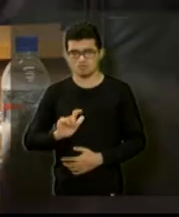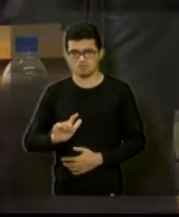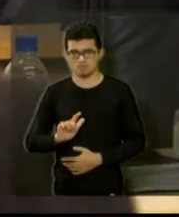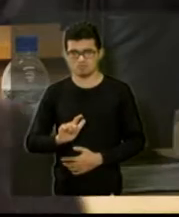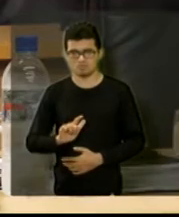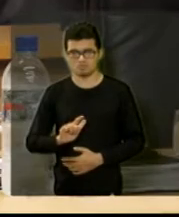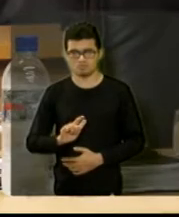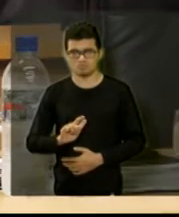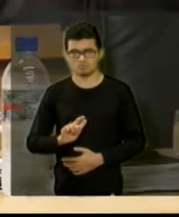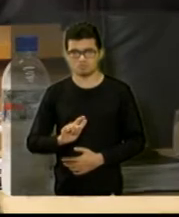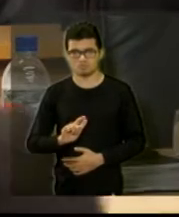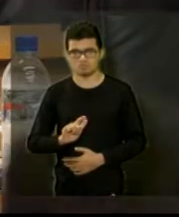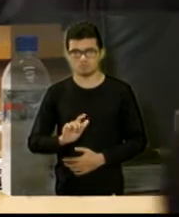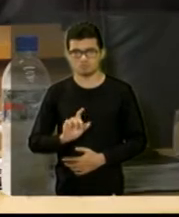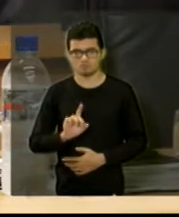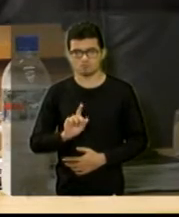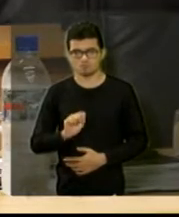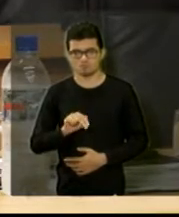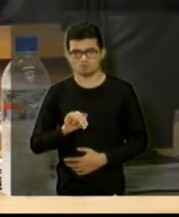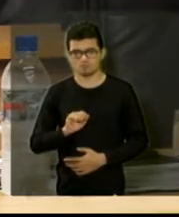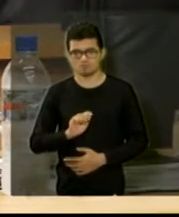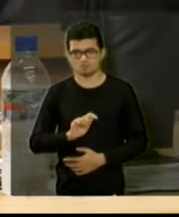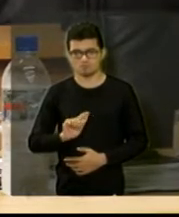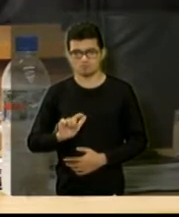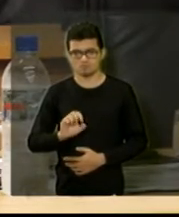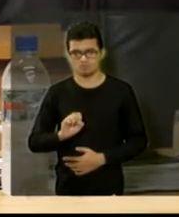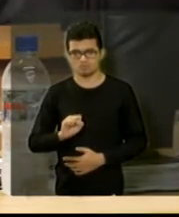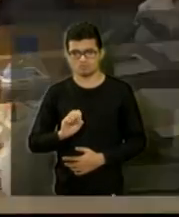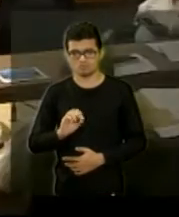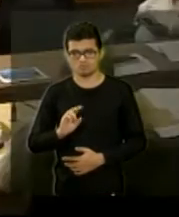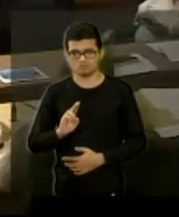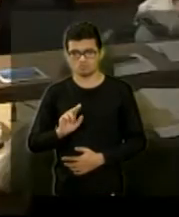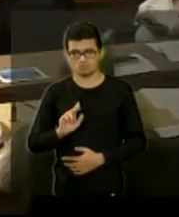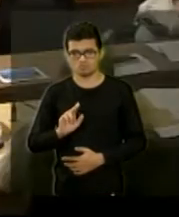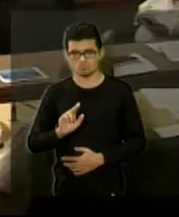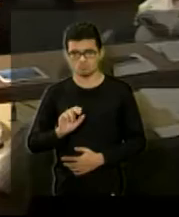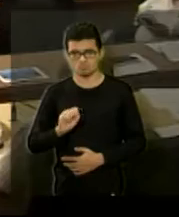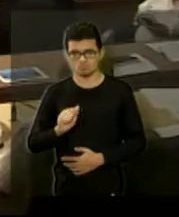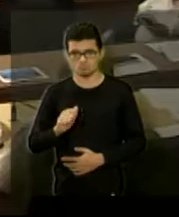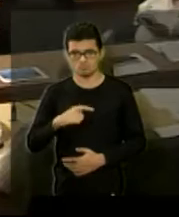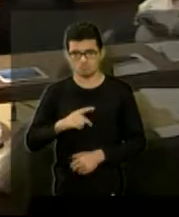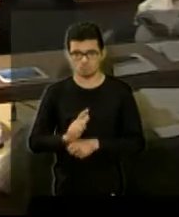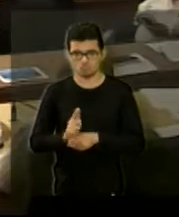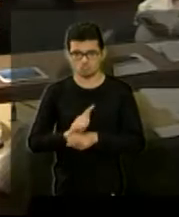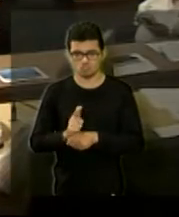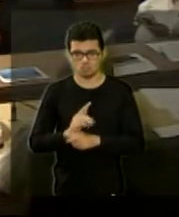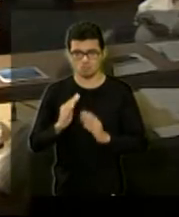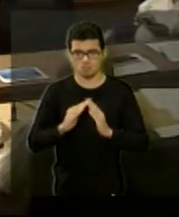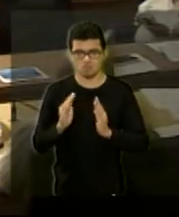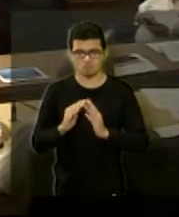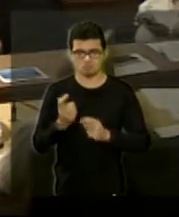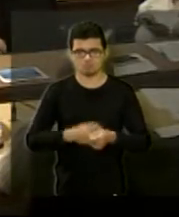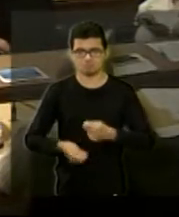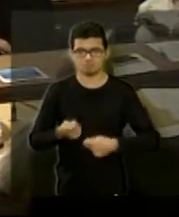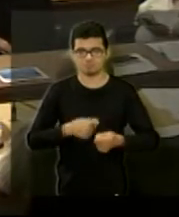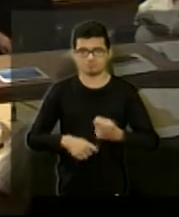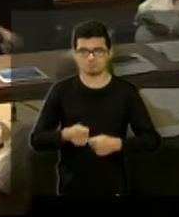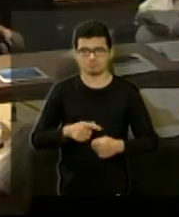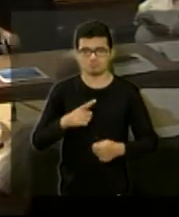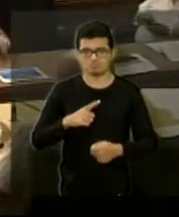Daniel de Souza, gerente de moradia econômica. Está representando aqui o secretário